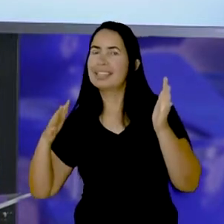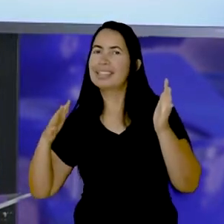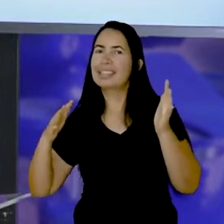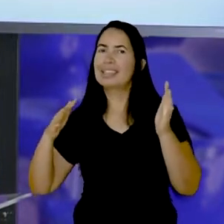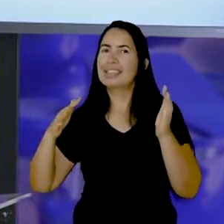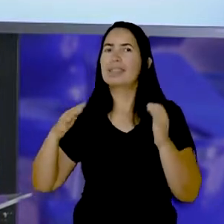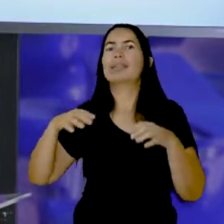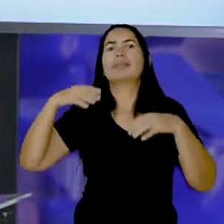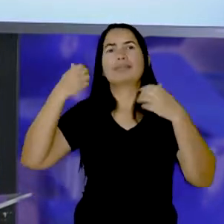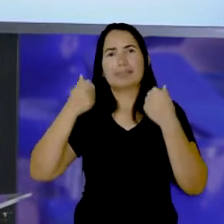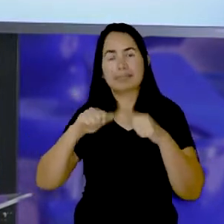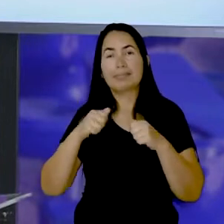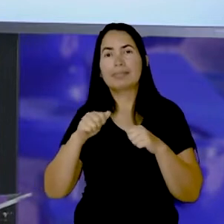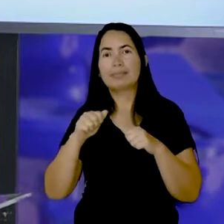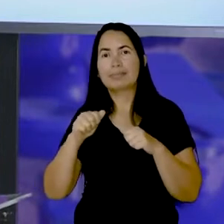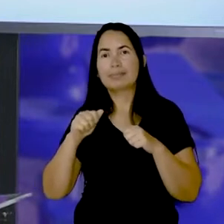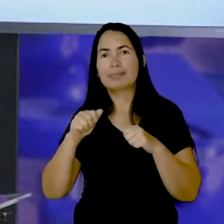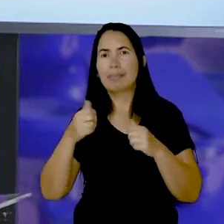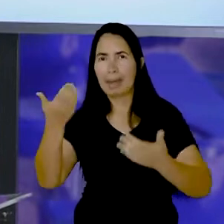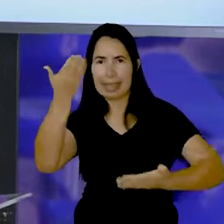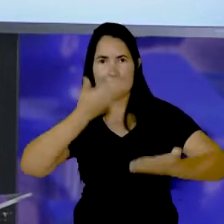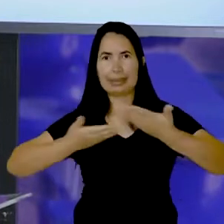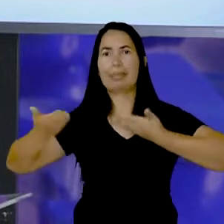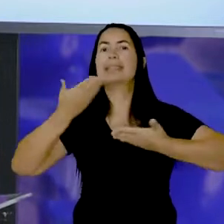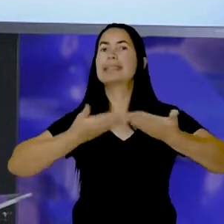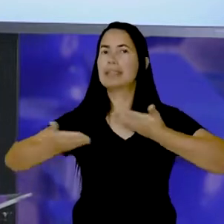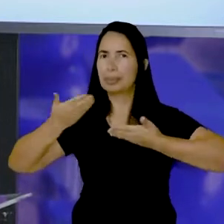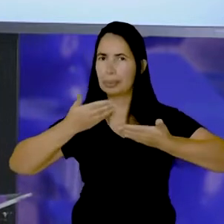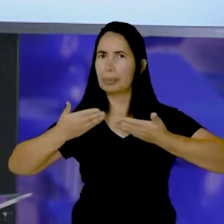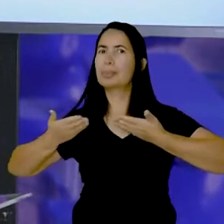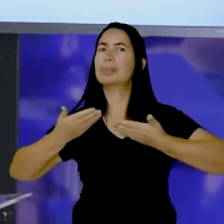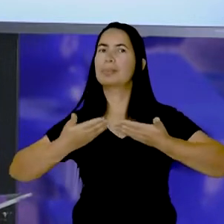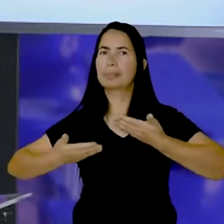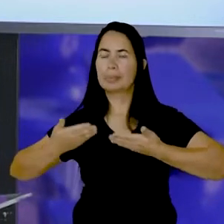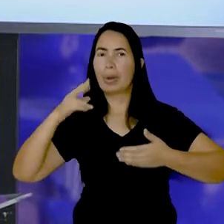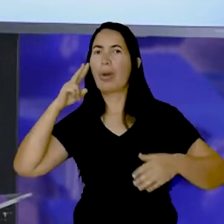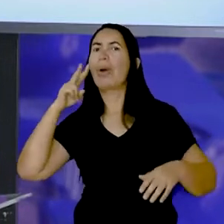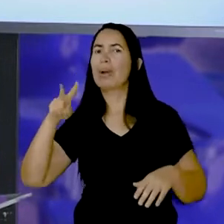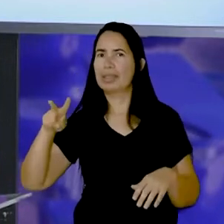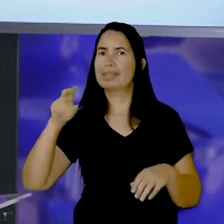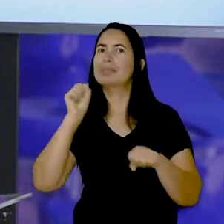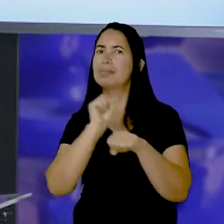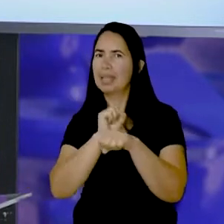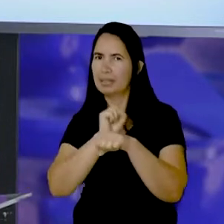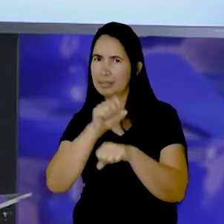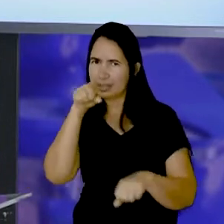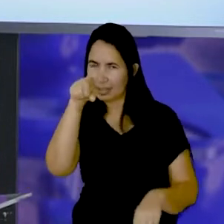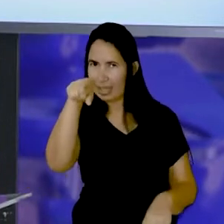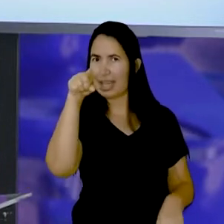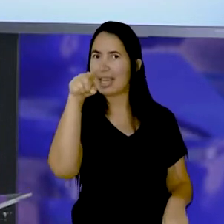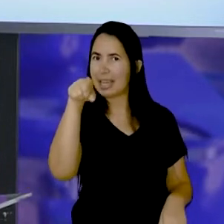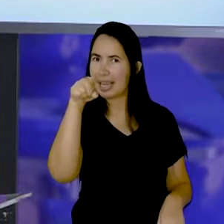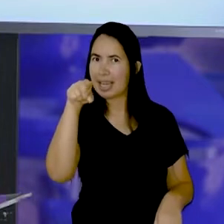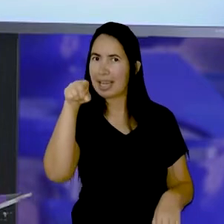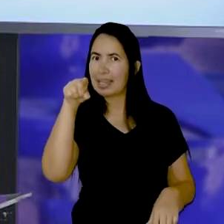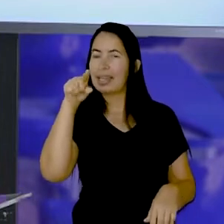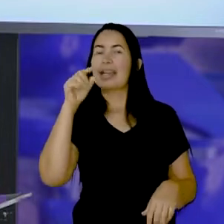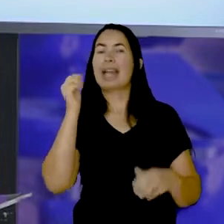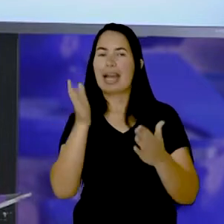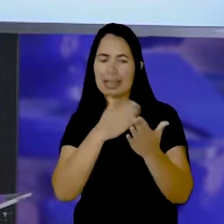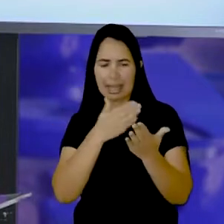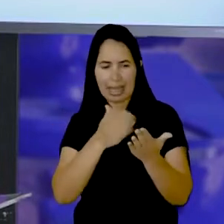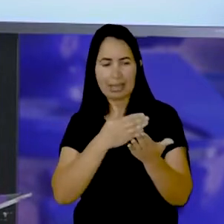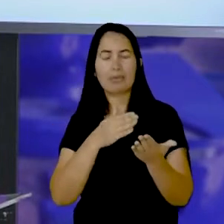Então eu preciso de quê? Da participação Lembra disso, tá? E olha, eu espero que você esteja aí Com o caderno e o lápis